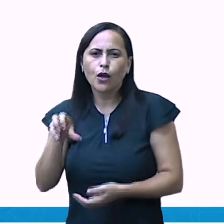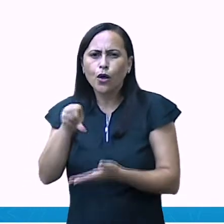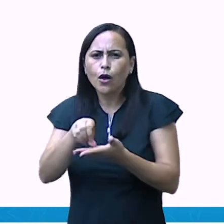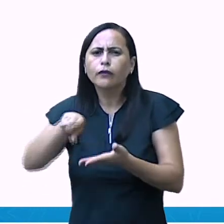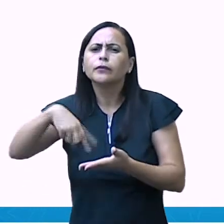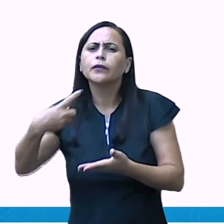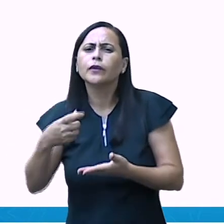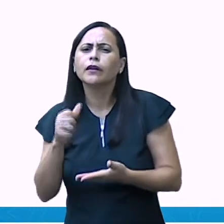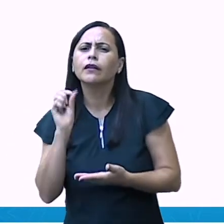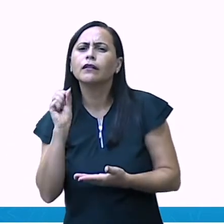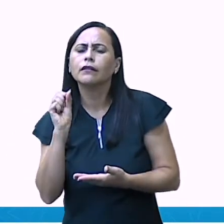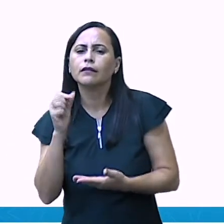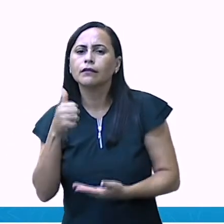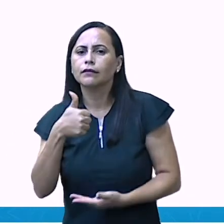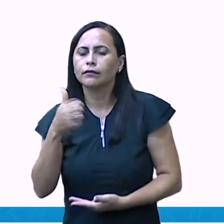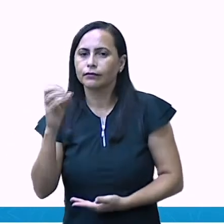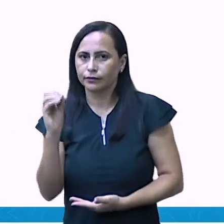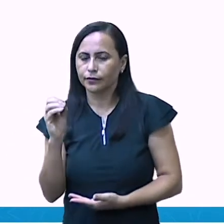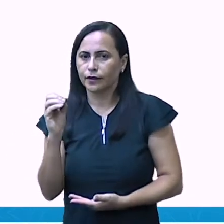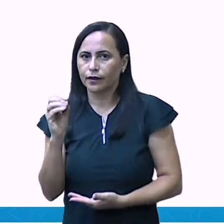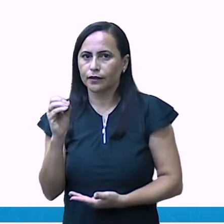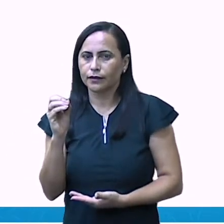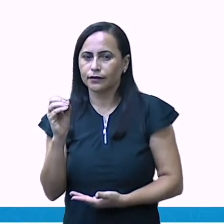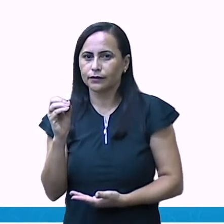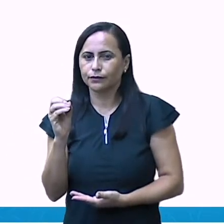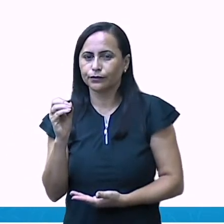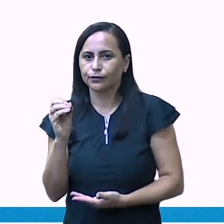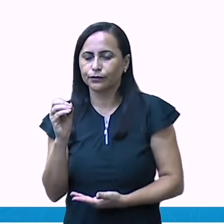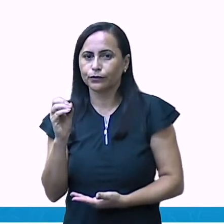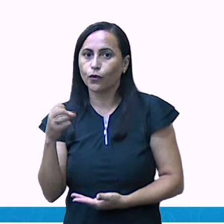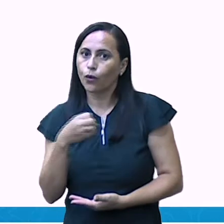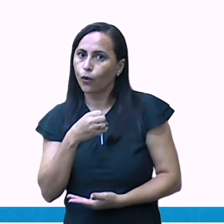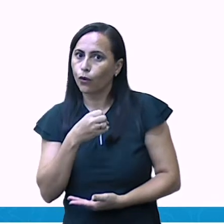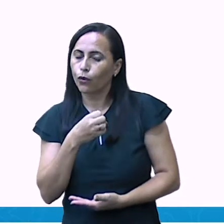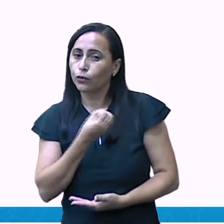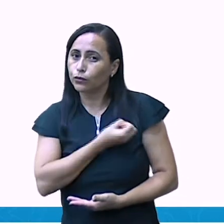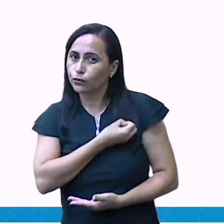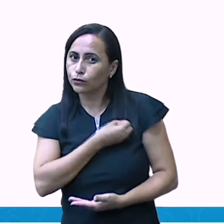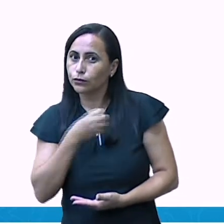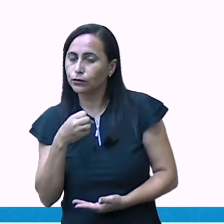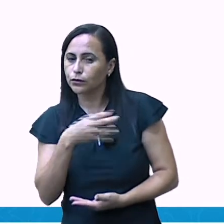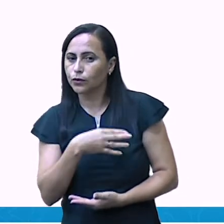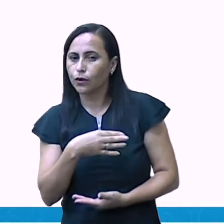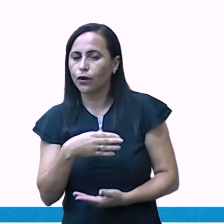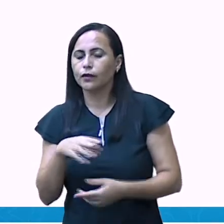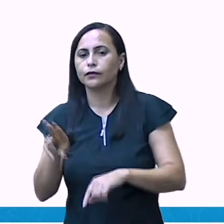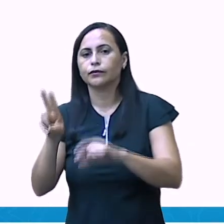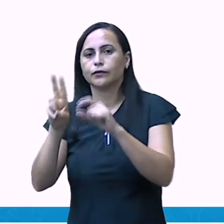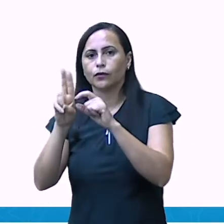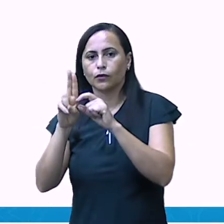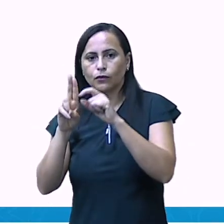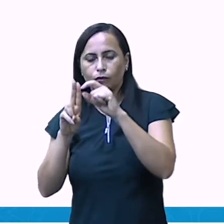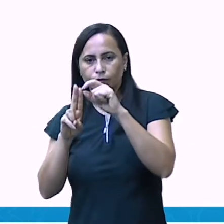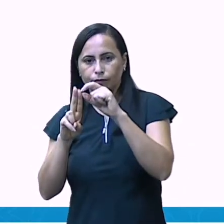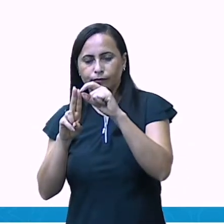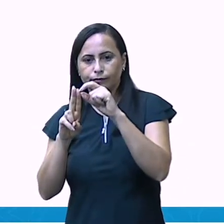dez. Dez não é um algarismo. Dez é um novo número. Então, ele ocupa a ordem da